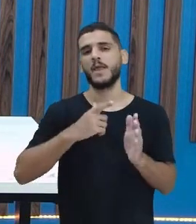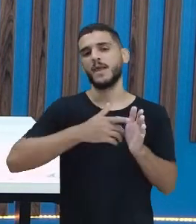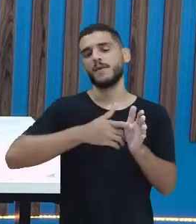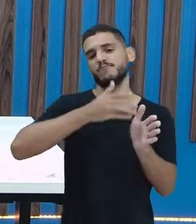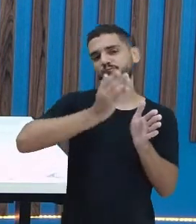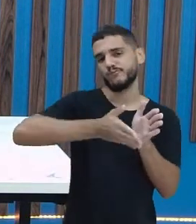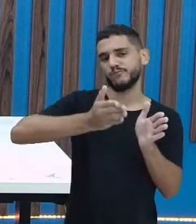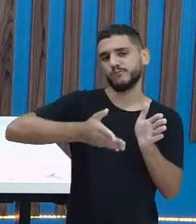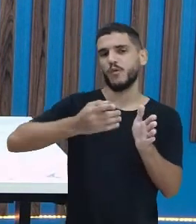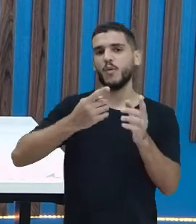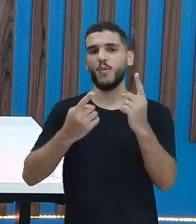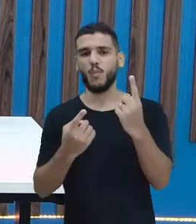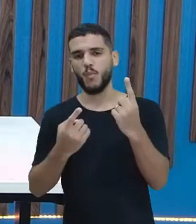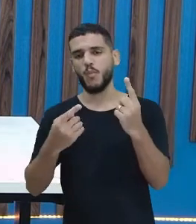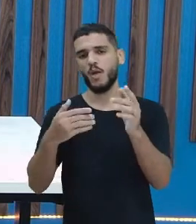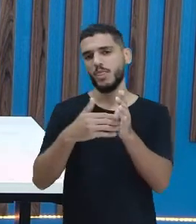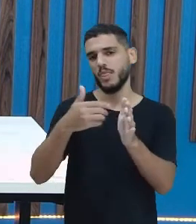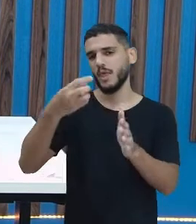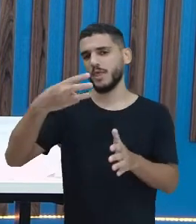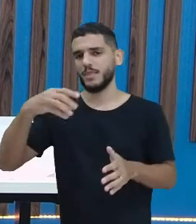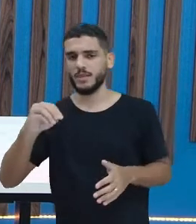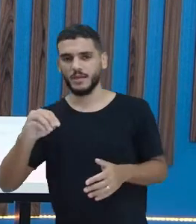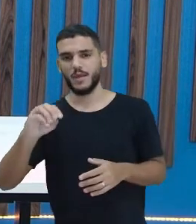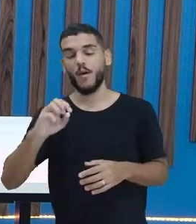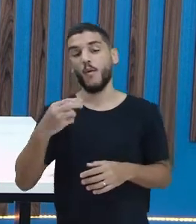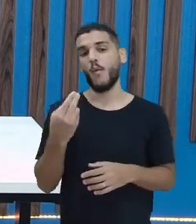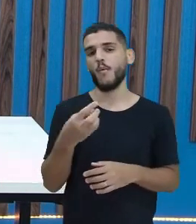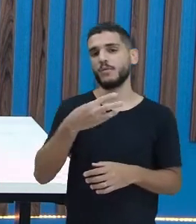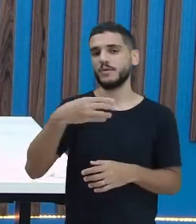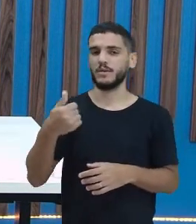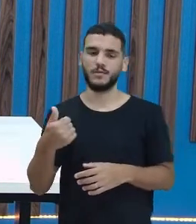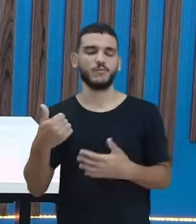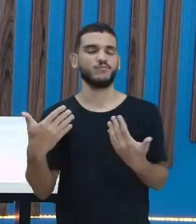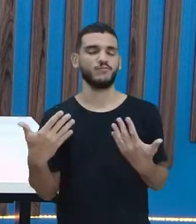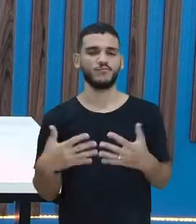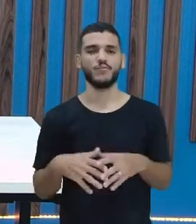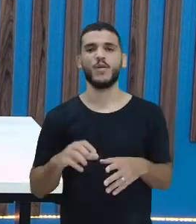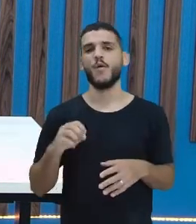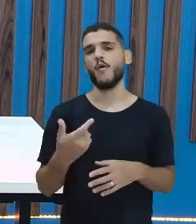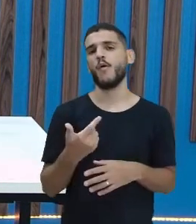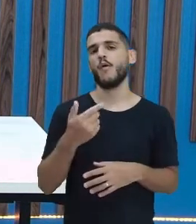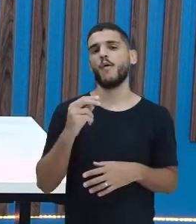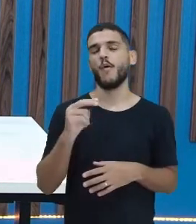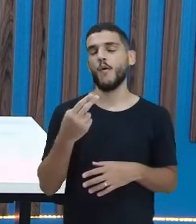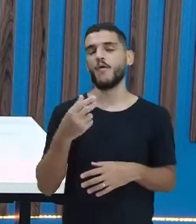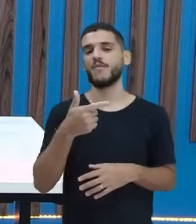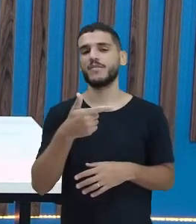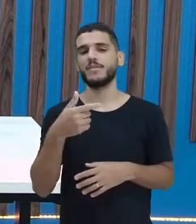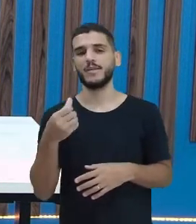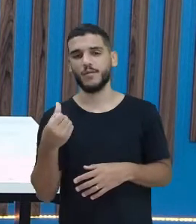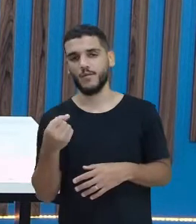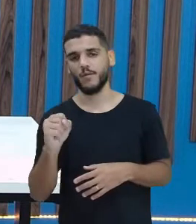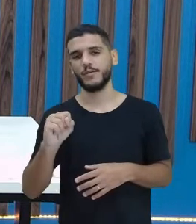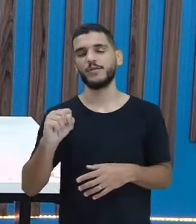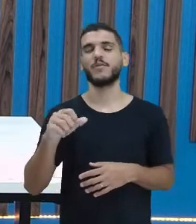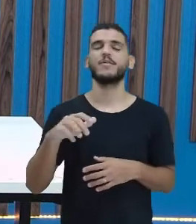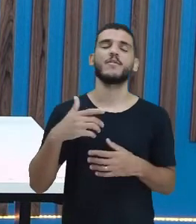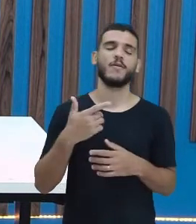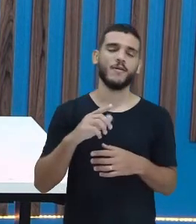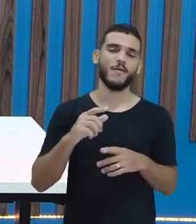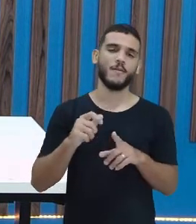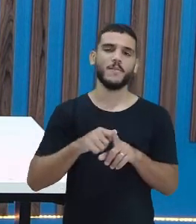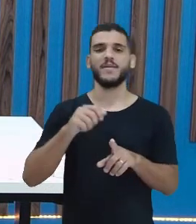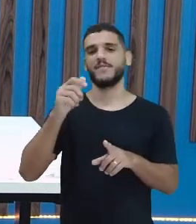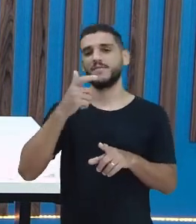1 até o número 30 ou 31 ou 28 ou 29 no mês de fevereiro, tá